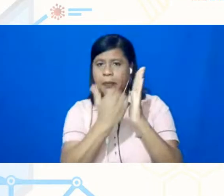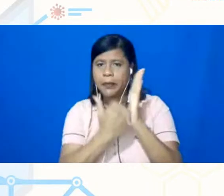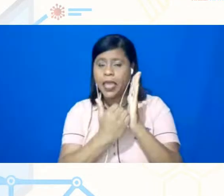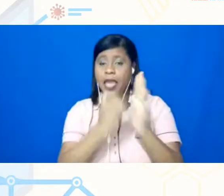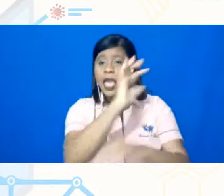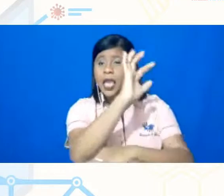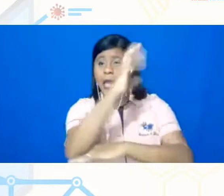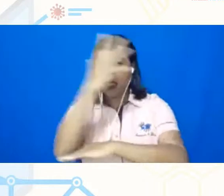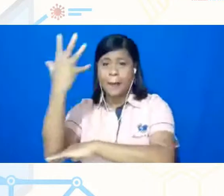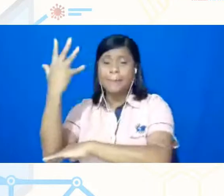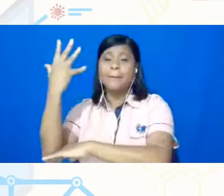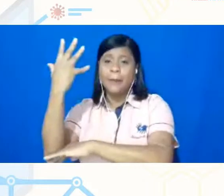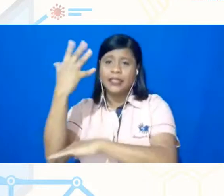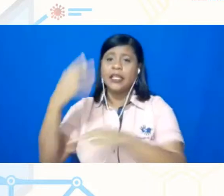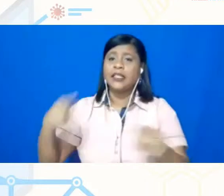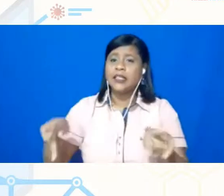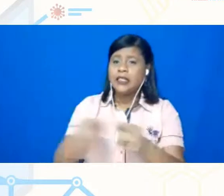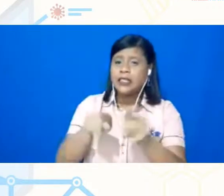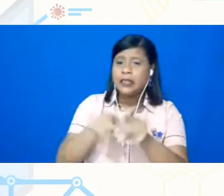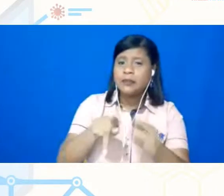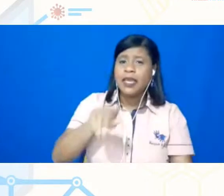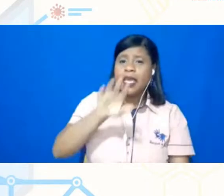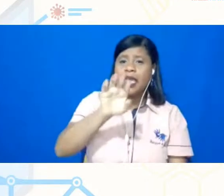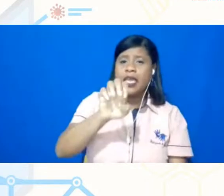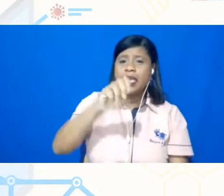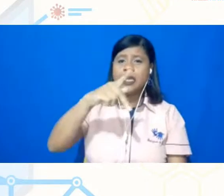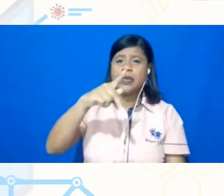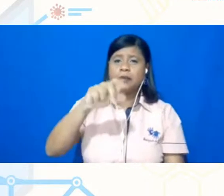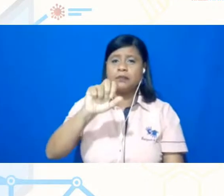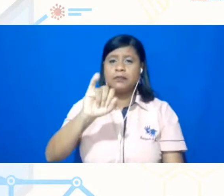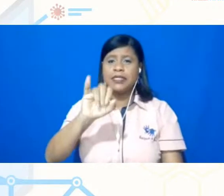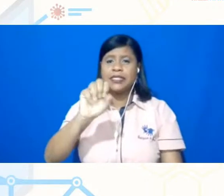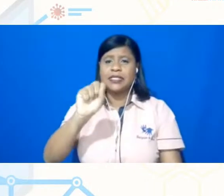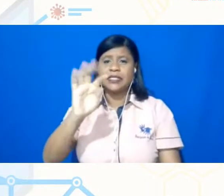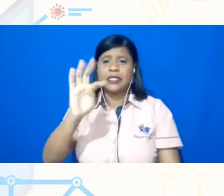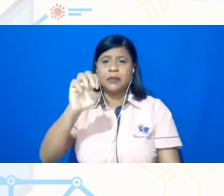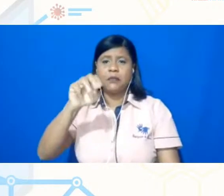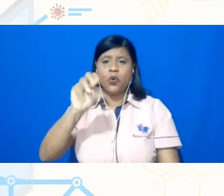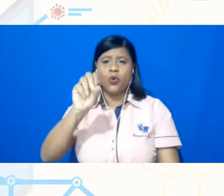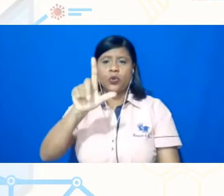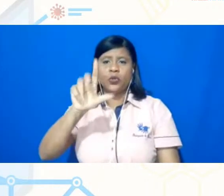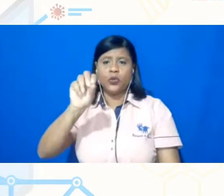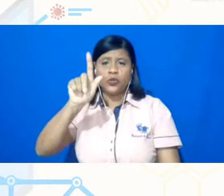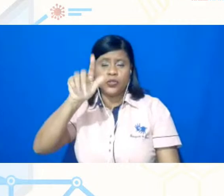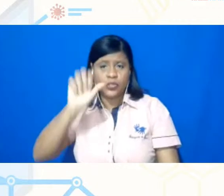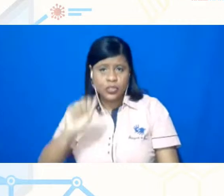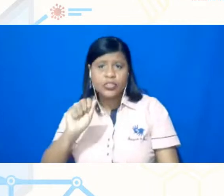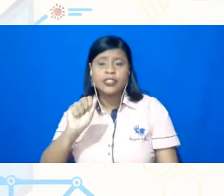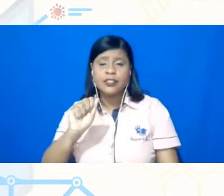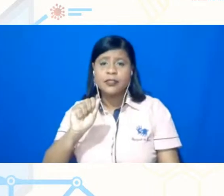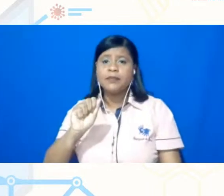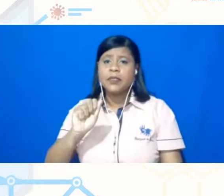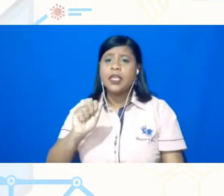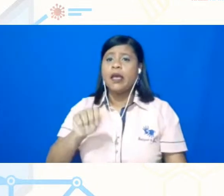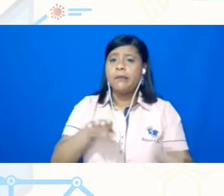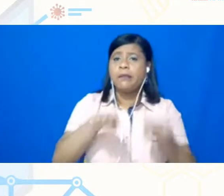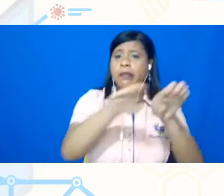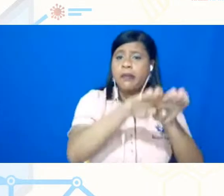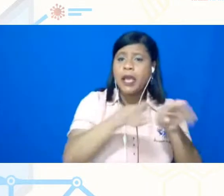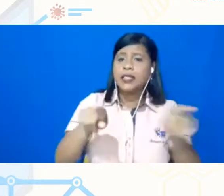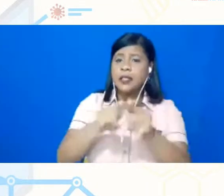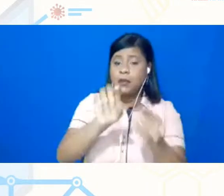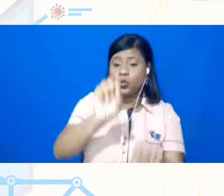epistemologias, as hegemônicas e as do sul, como a gente chama, segundo